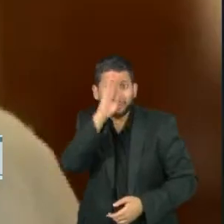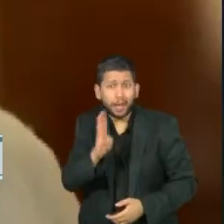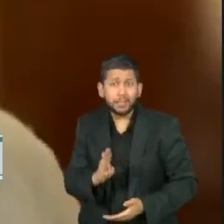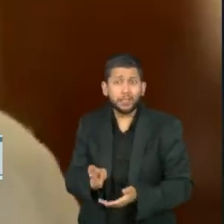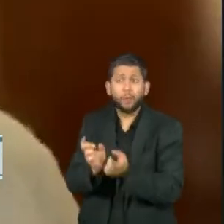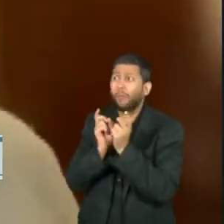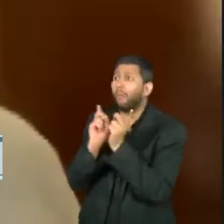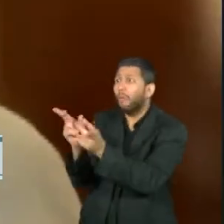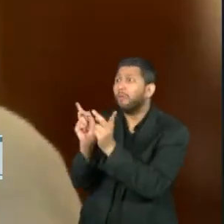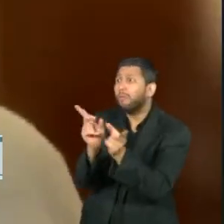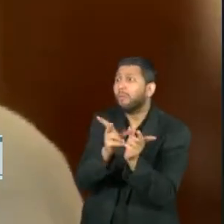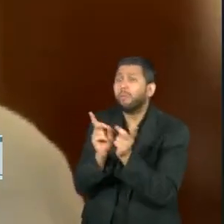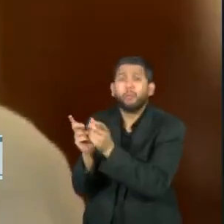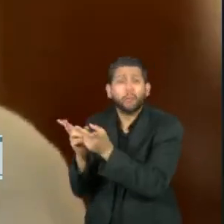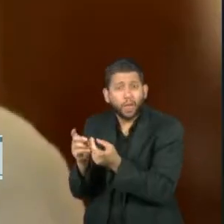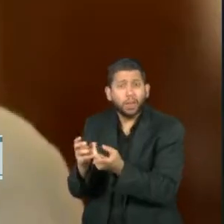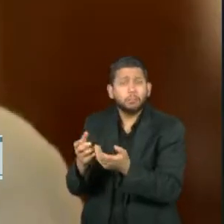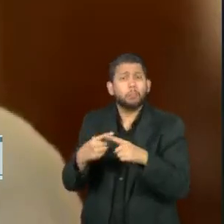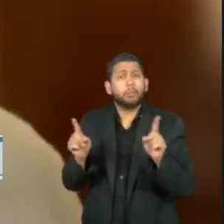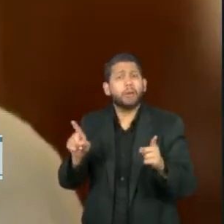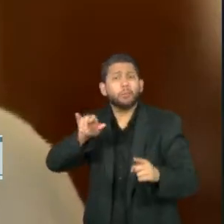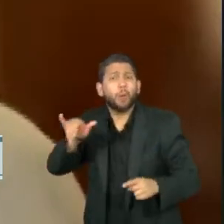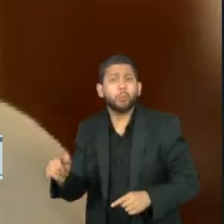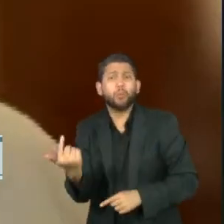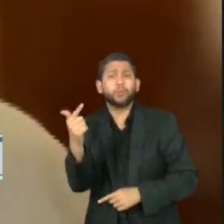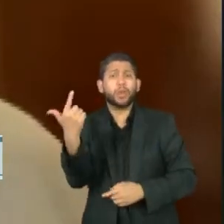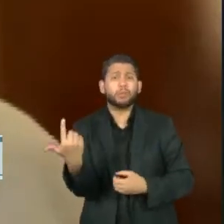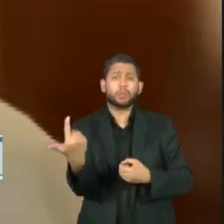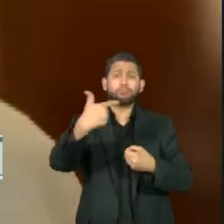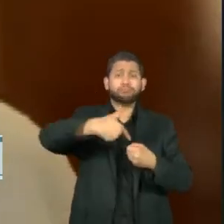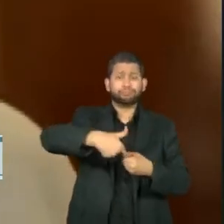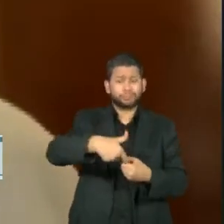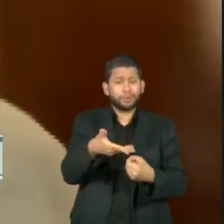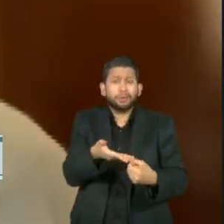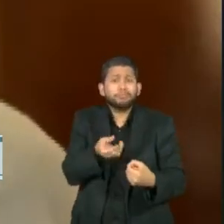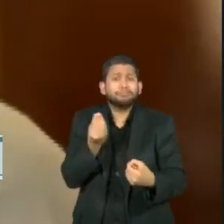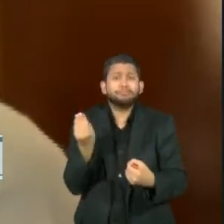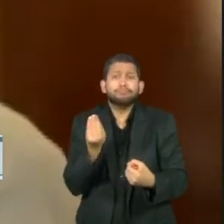oleaginosa do mundo não consiga usar essa oleaginosa como combustível, um biocombustível.